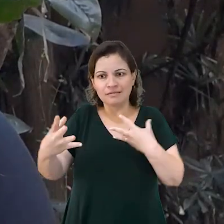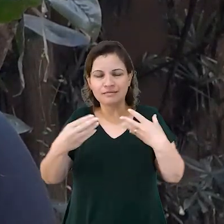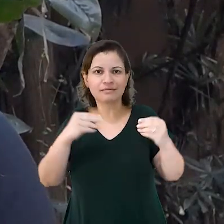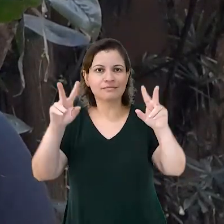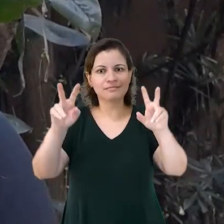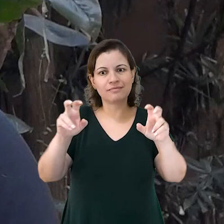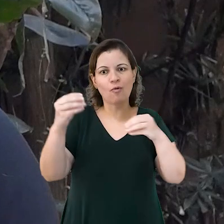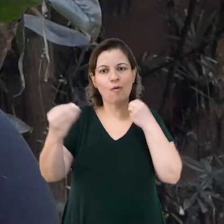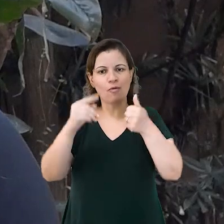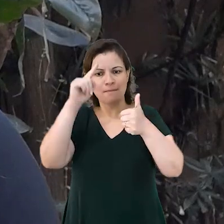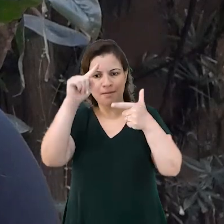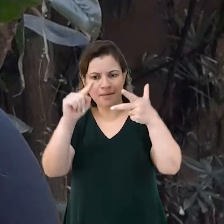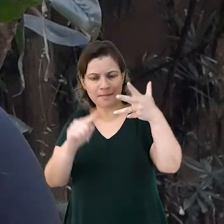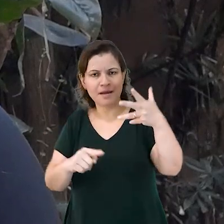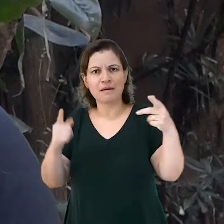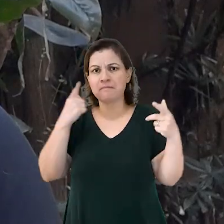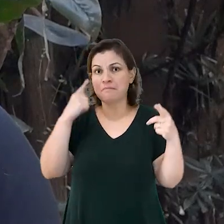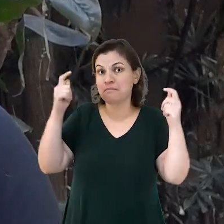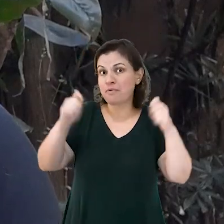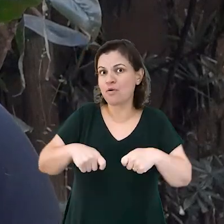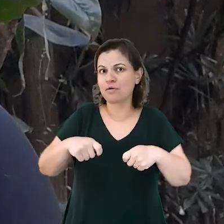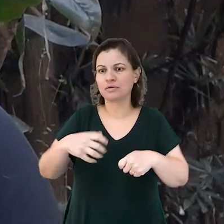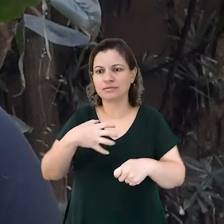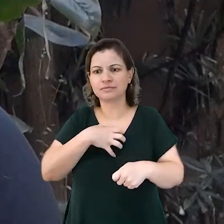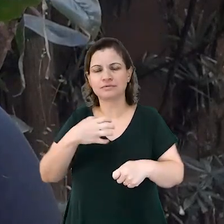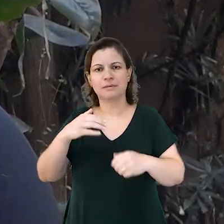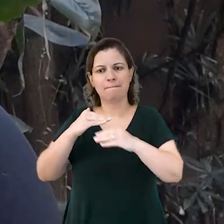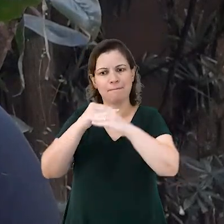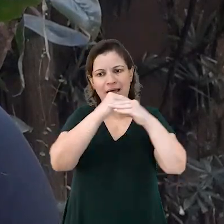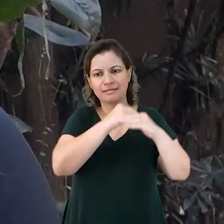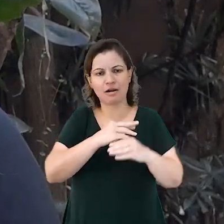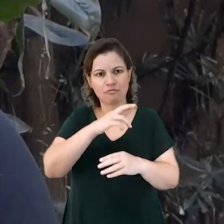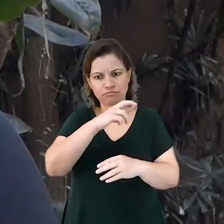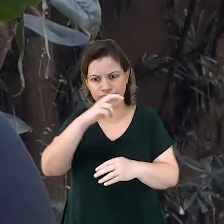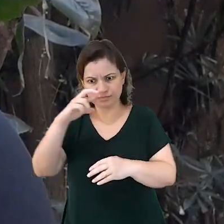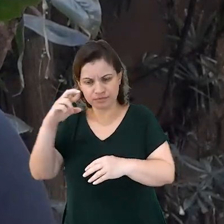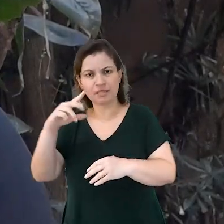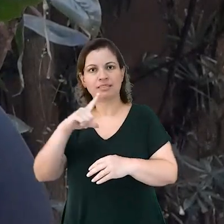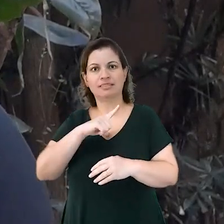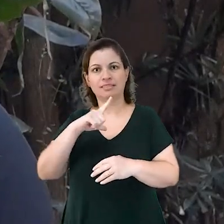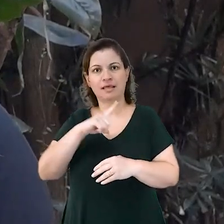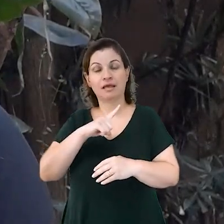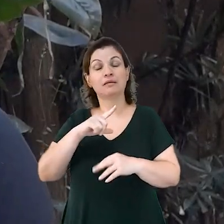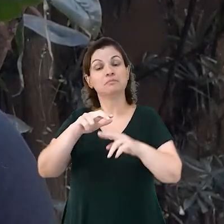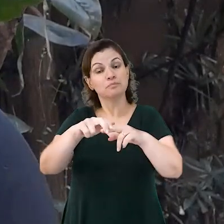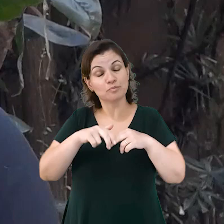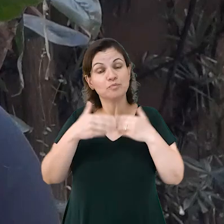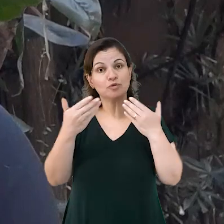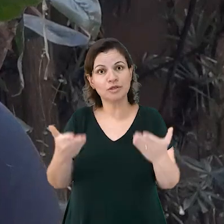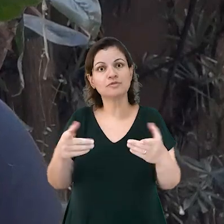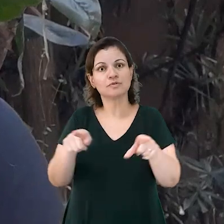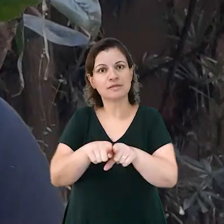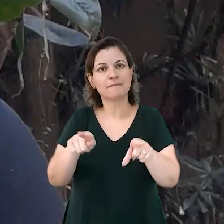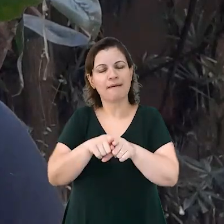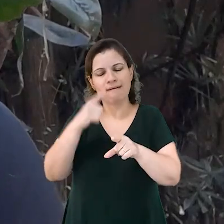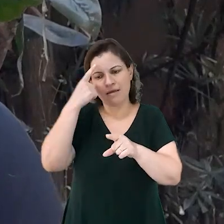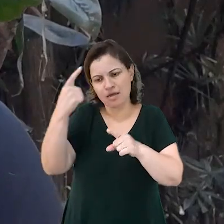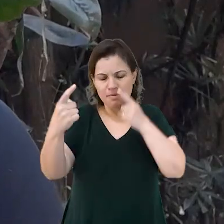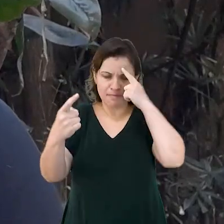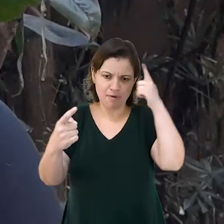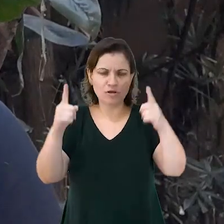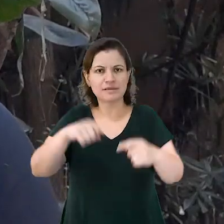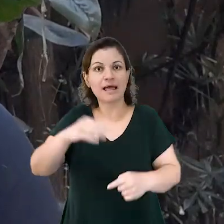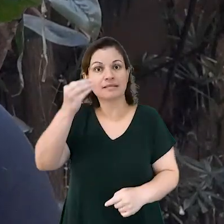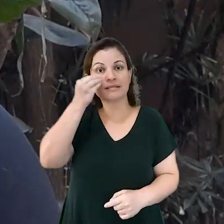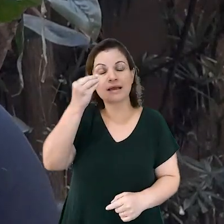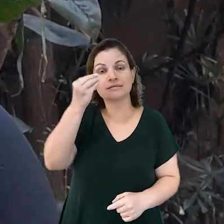a respeito de fatores potencialmente causadores dos padrões observados e, portanto, de hipóteses